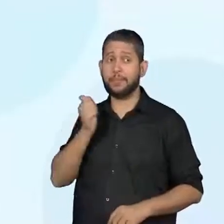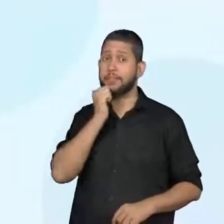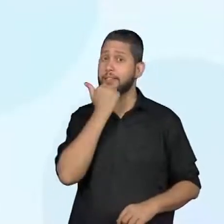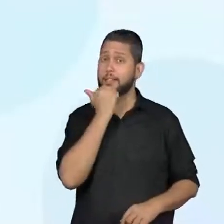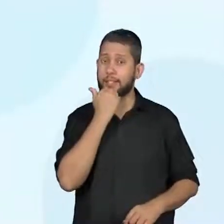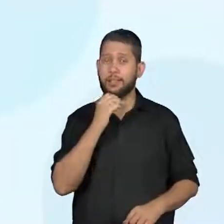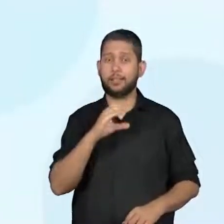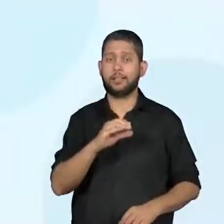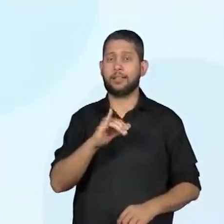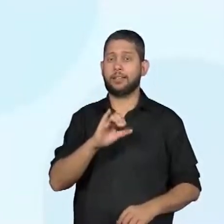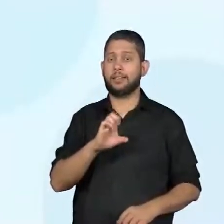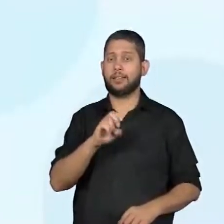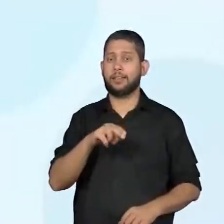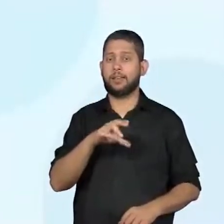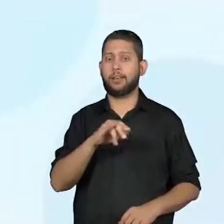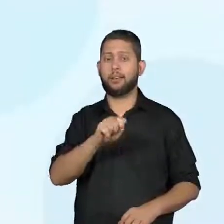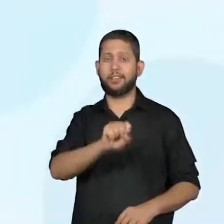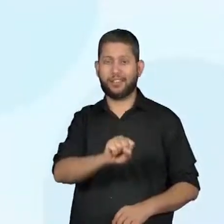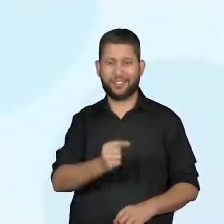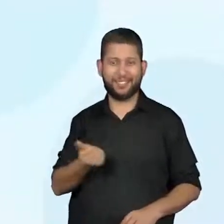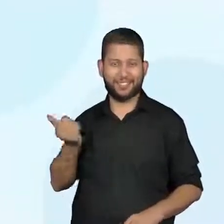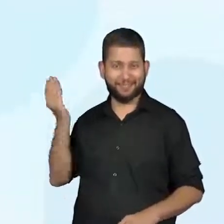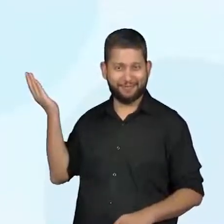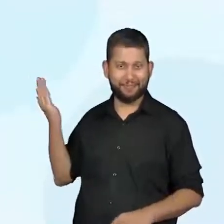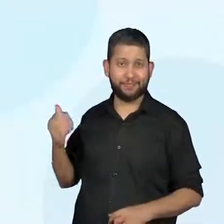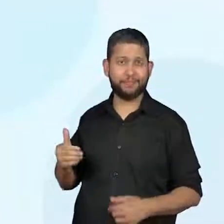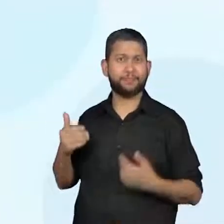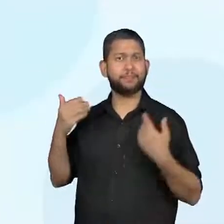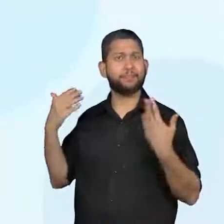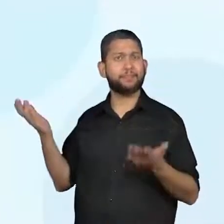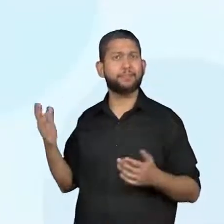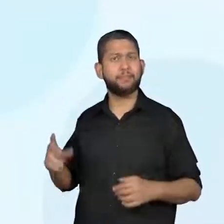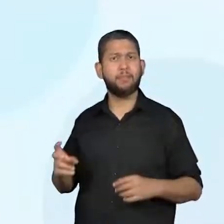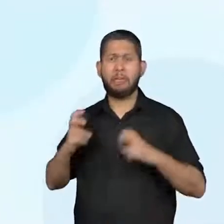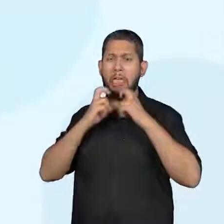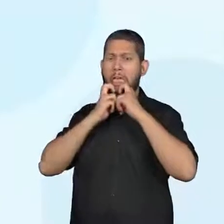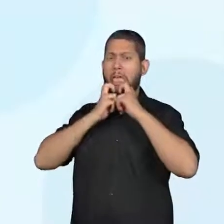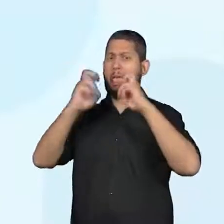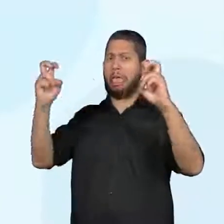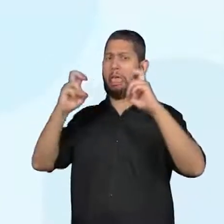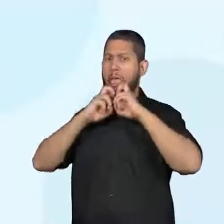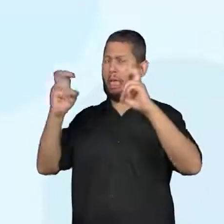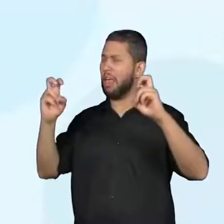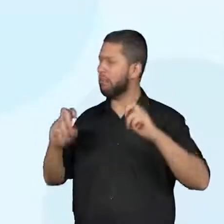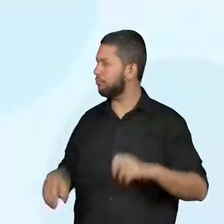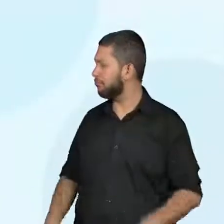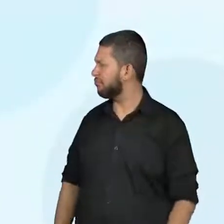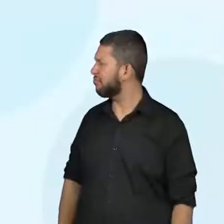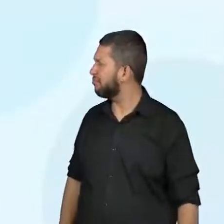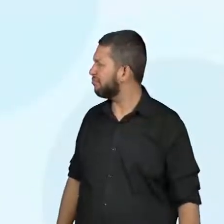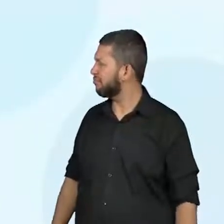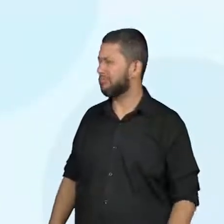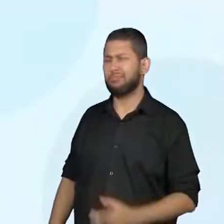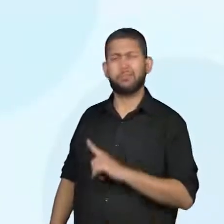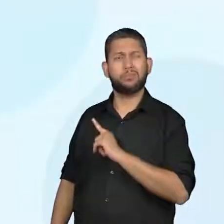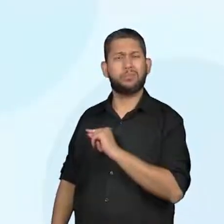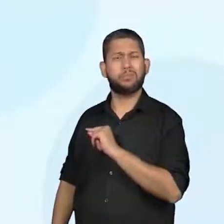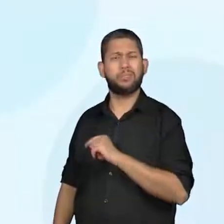Ciências. Ciências. E tem já uma imagem aí